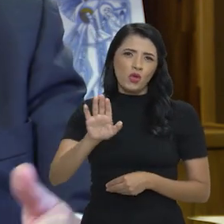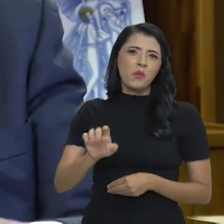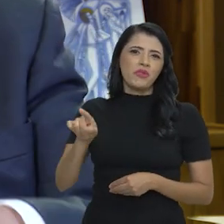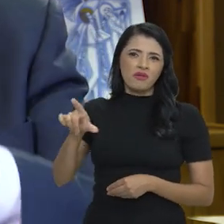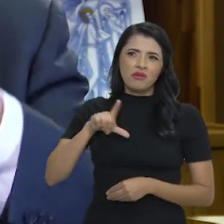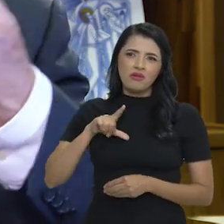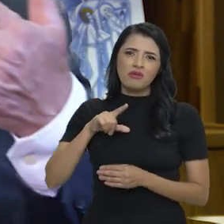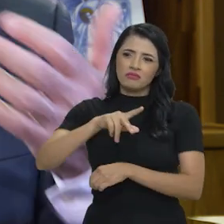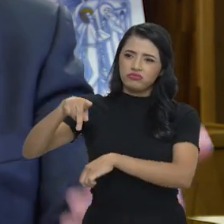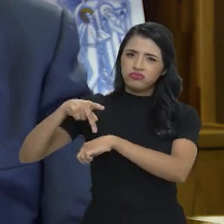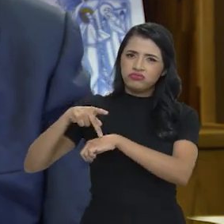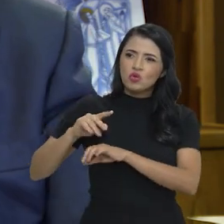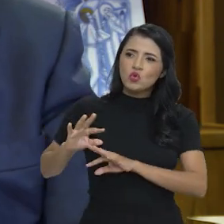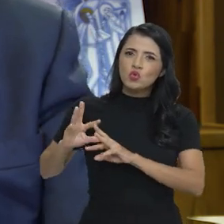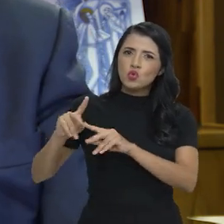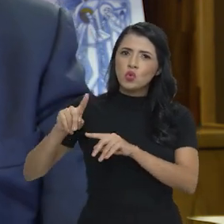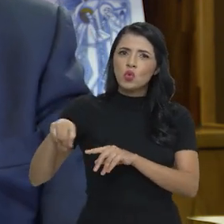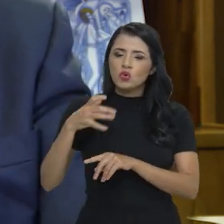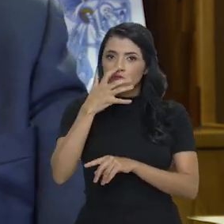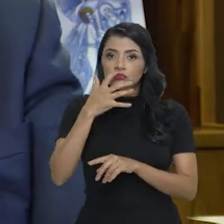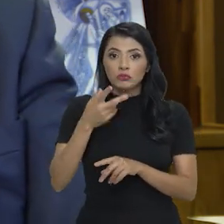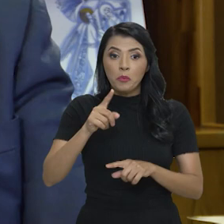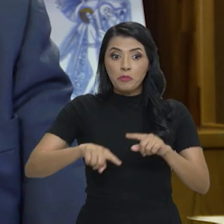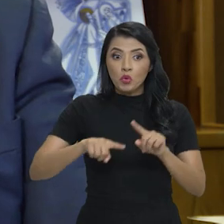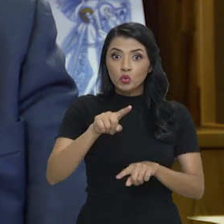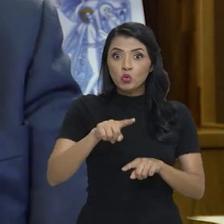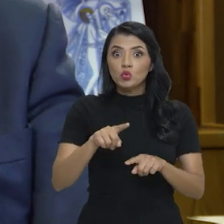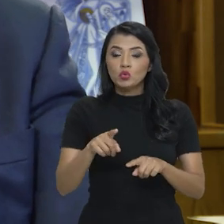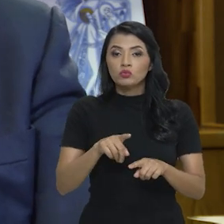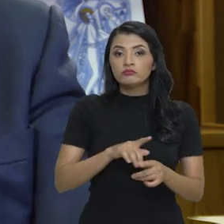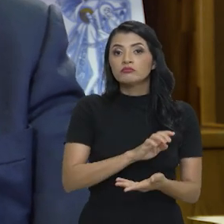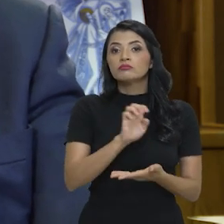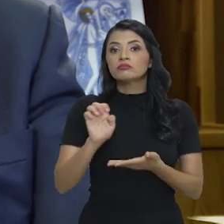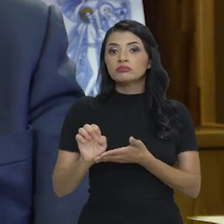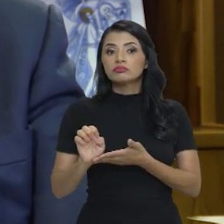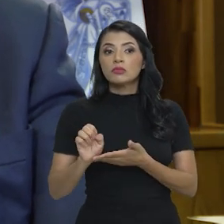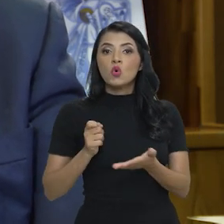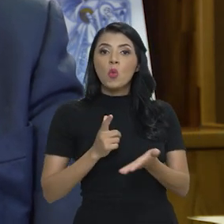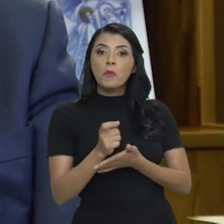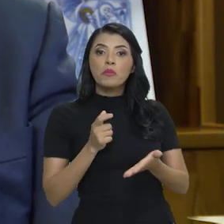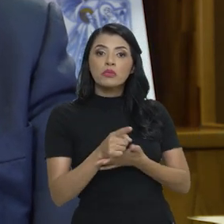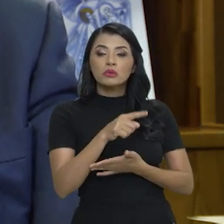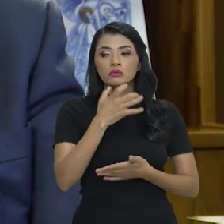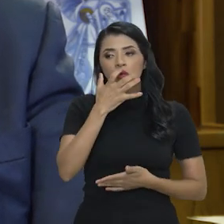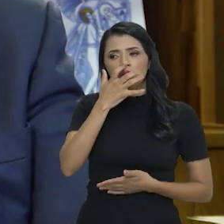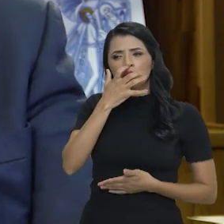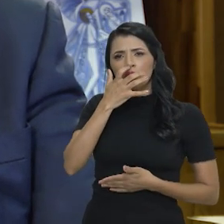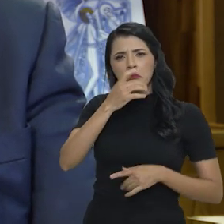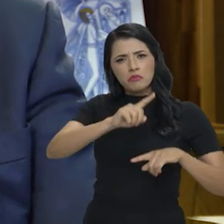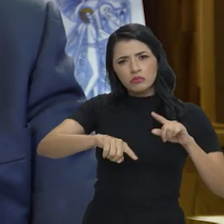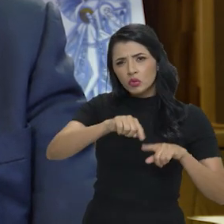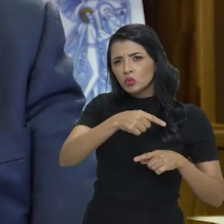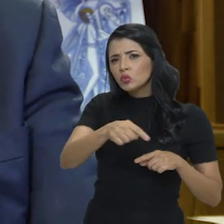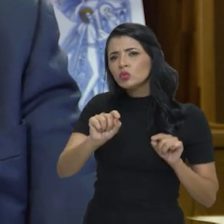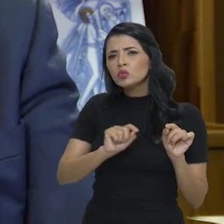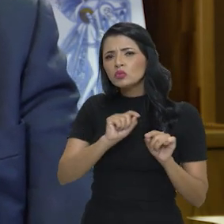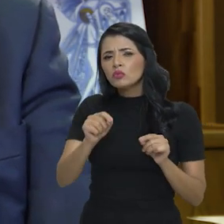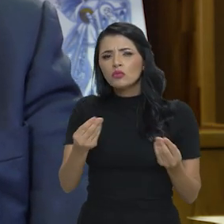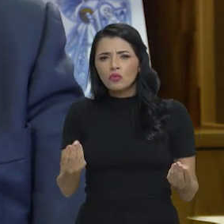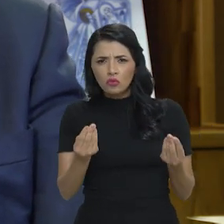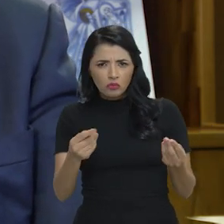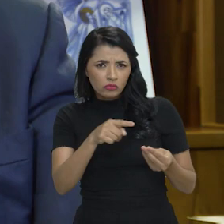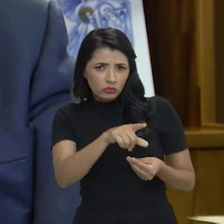europeia, todas as comunidades que estão importando os nossos produtos, estão observando. Esses produtos estão sendo